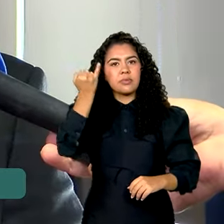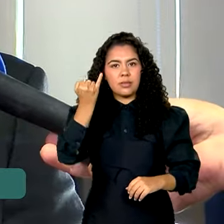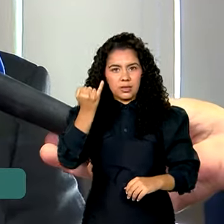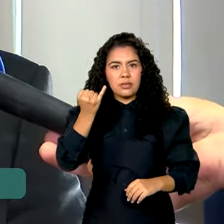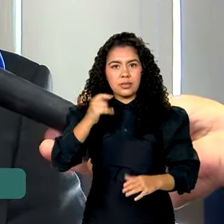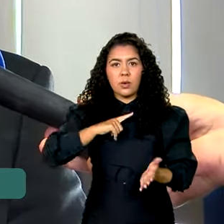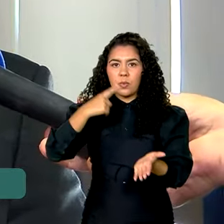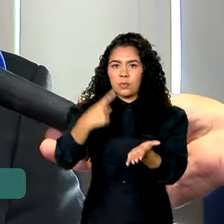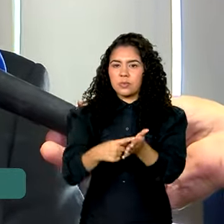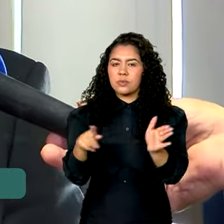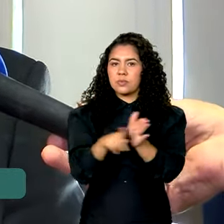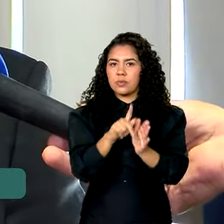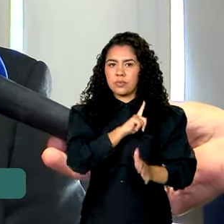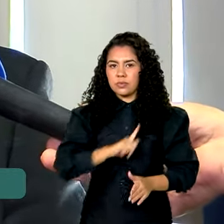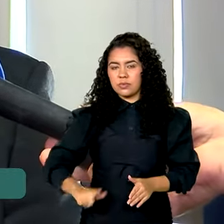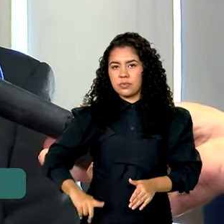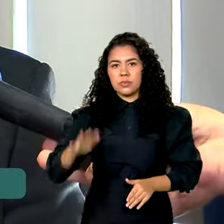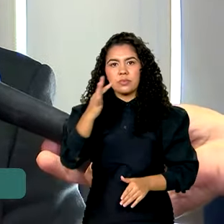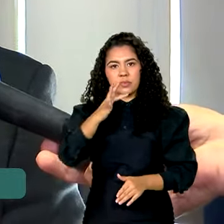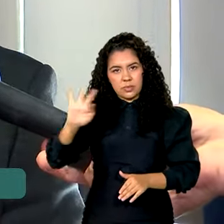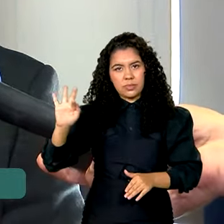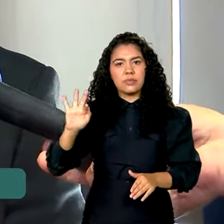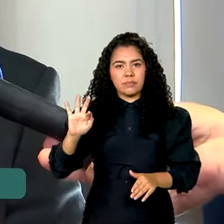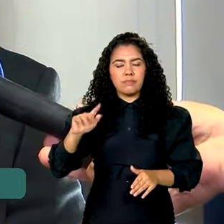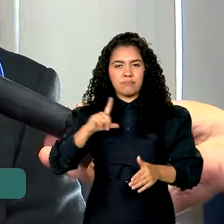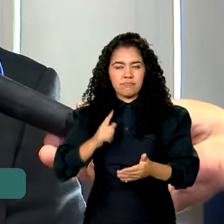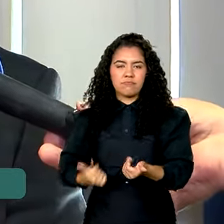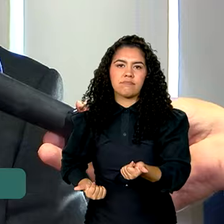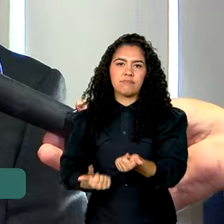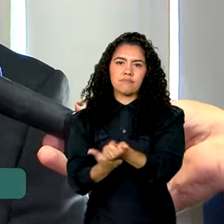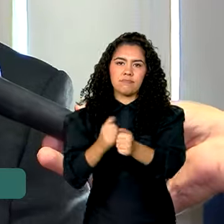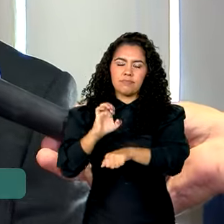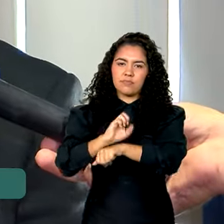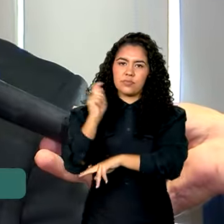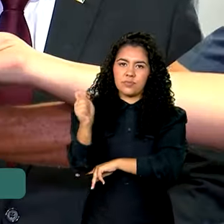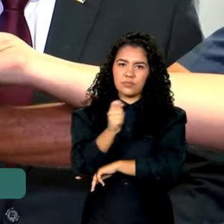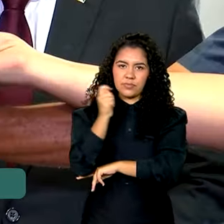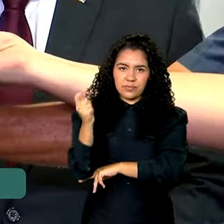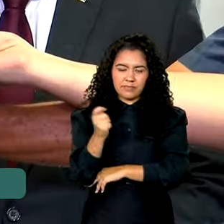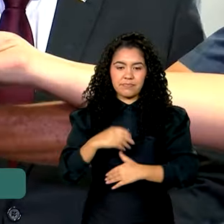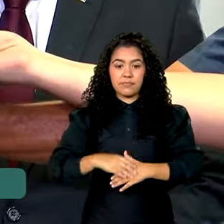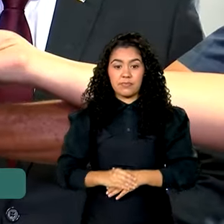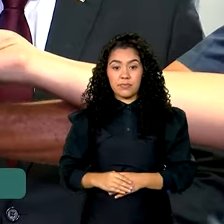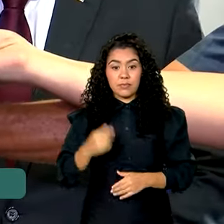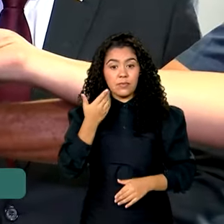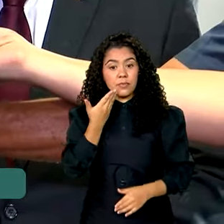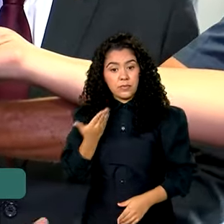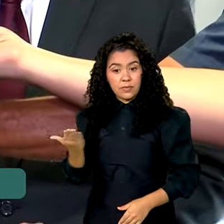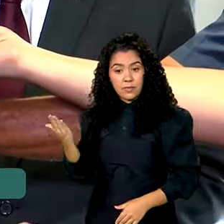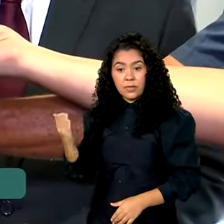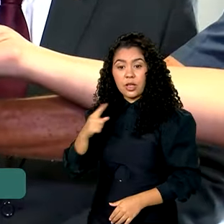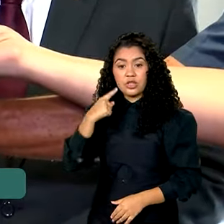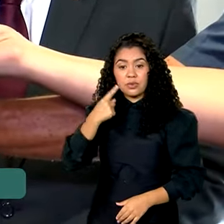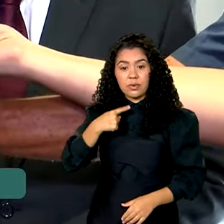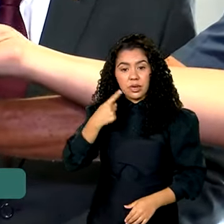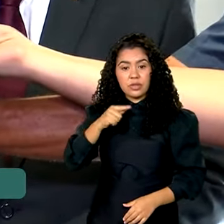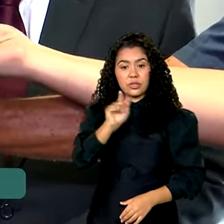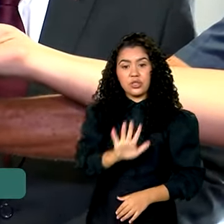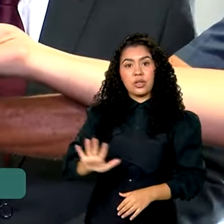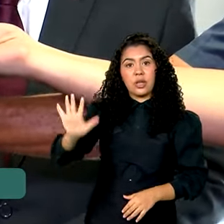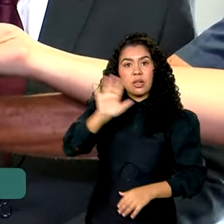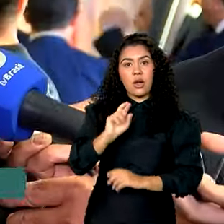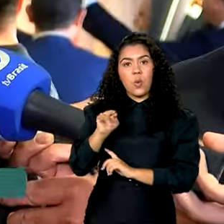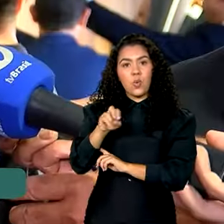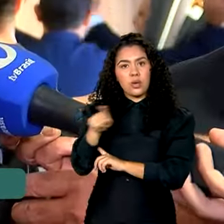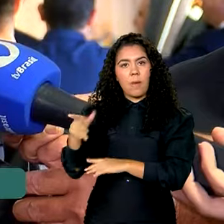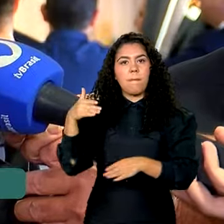federal, que só reafirma o compromisso do governo do presidente Lula com o Rio Grande do Sul nesse momento. O advogado-geral da União, que também participou da